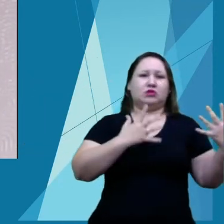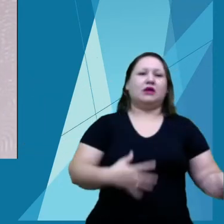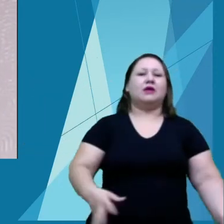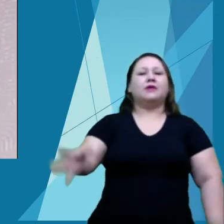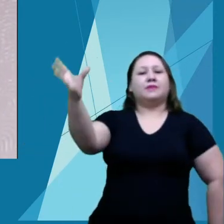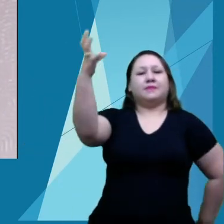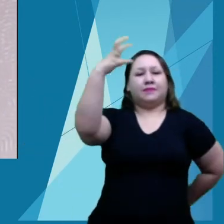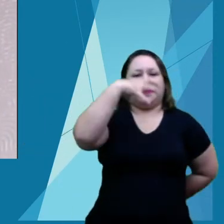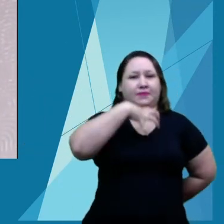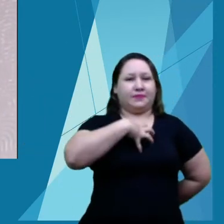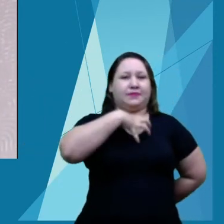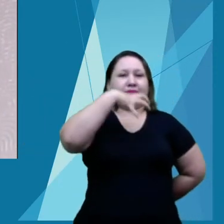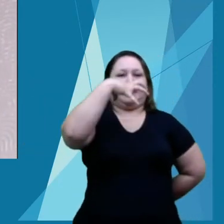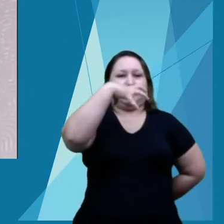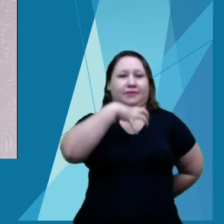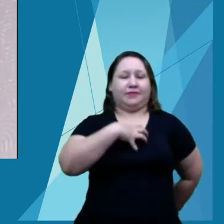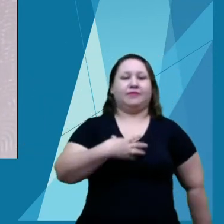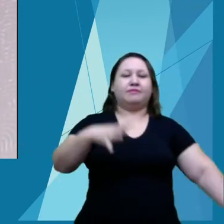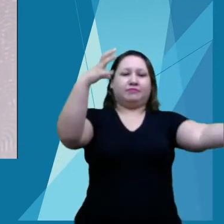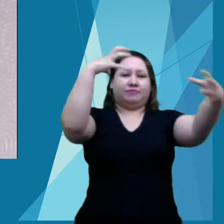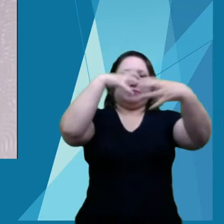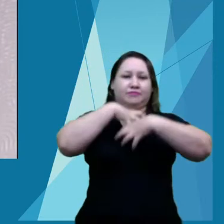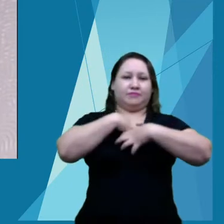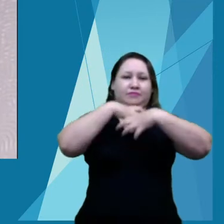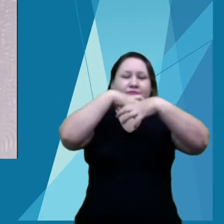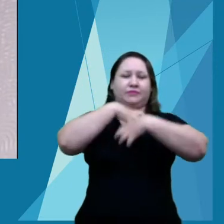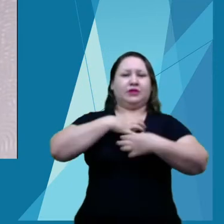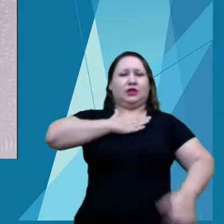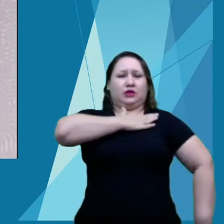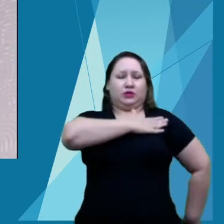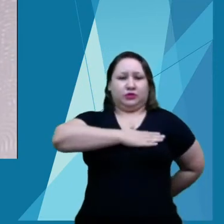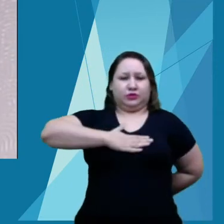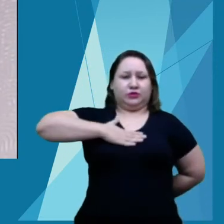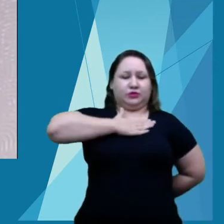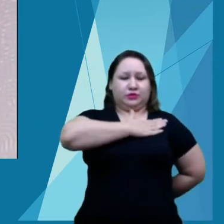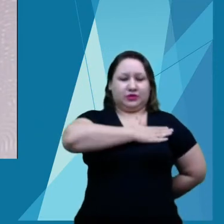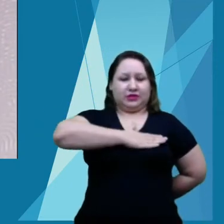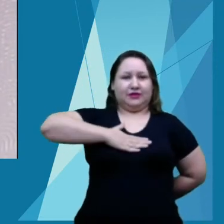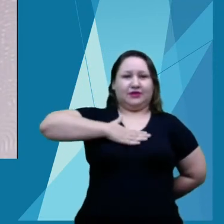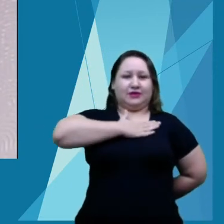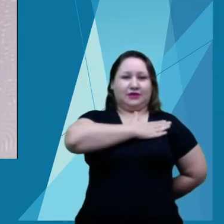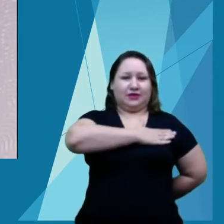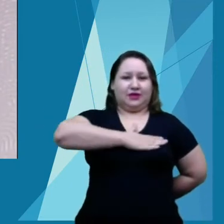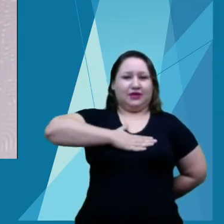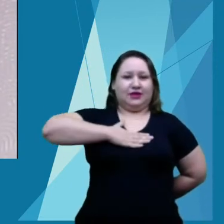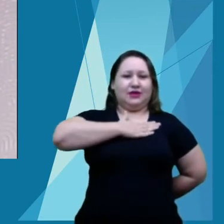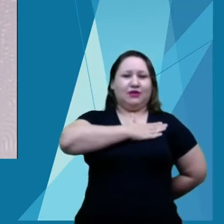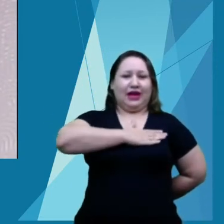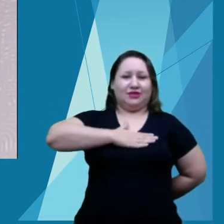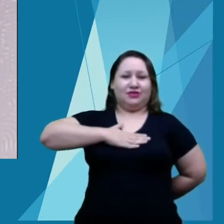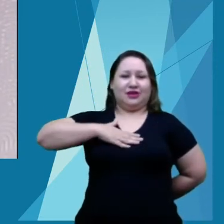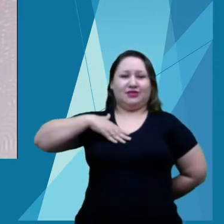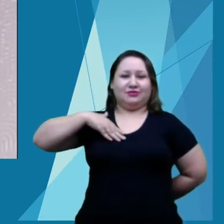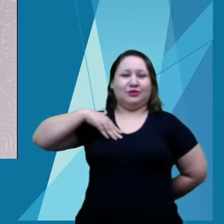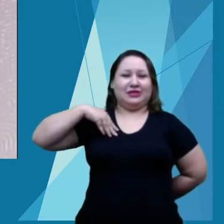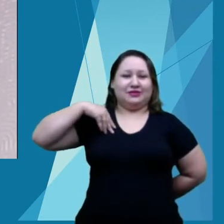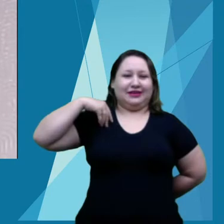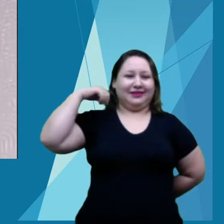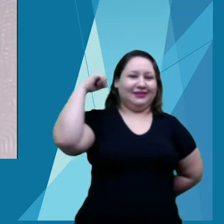adiante Imortal e sagrado